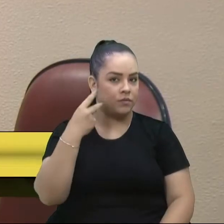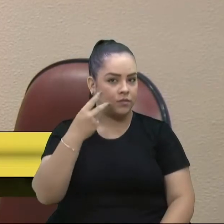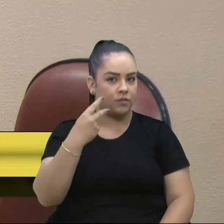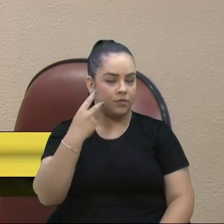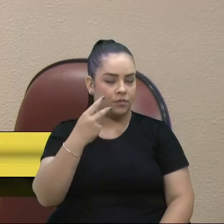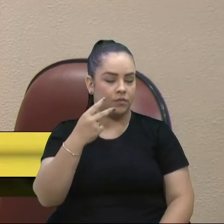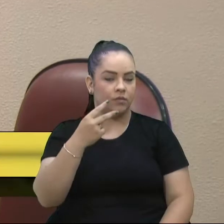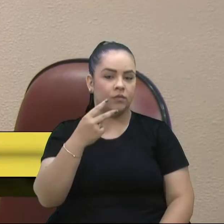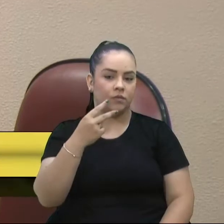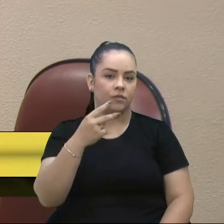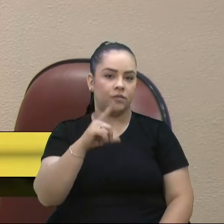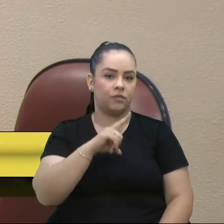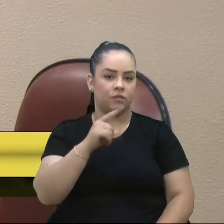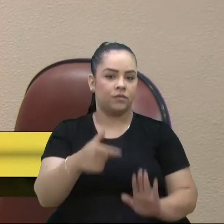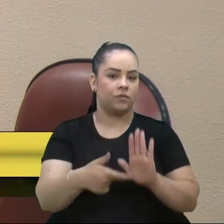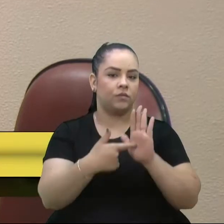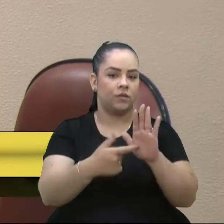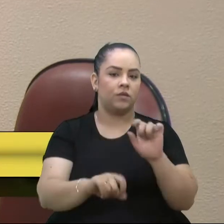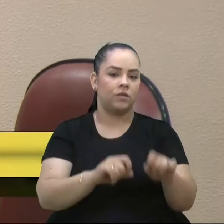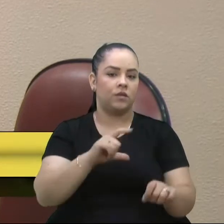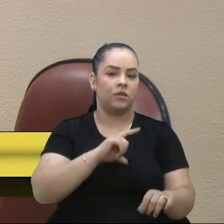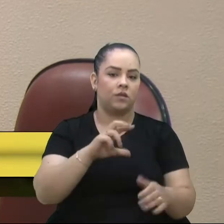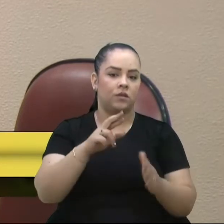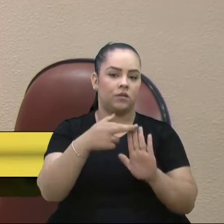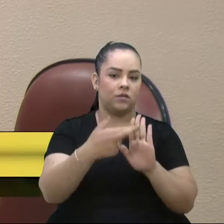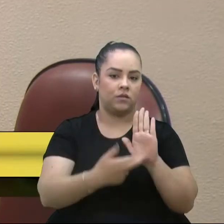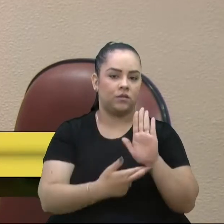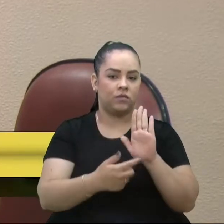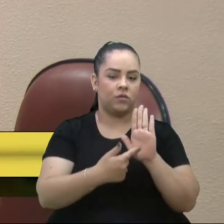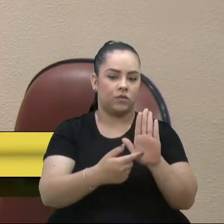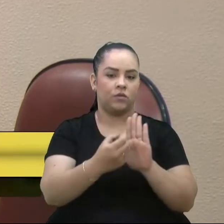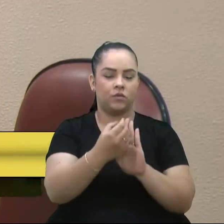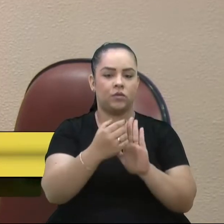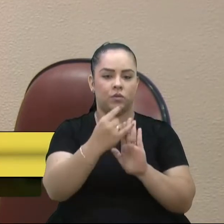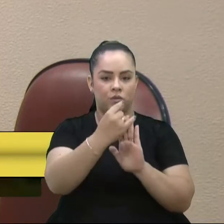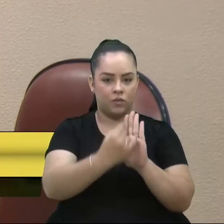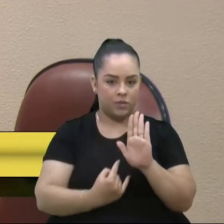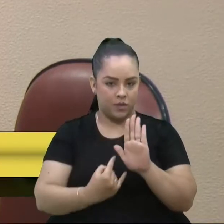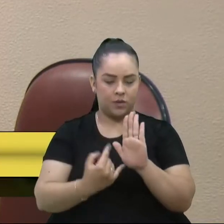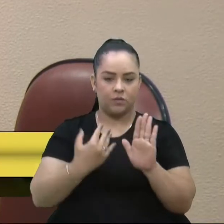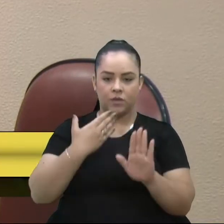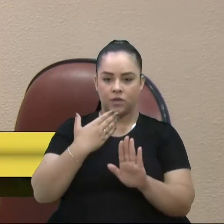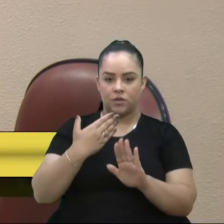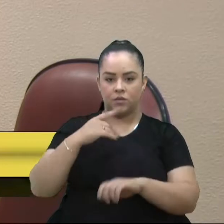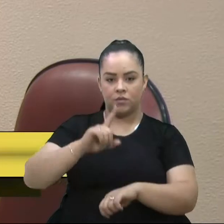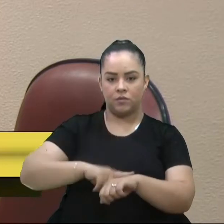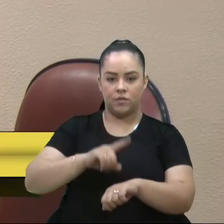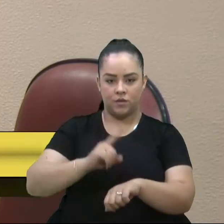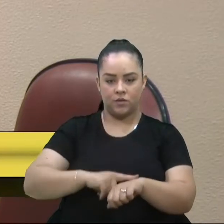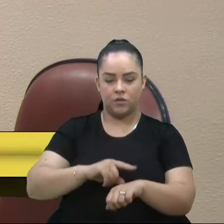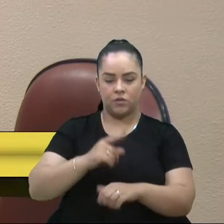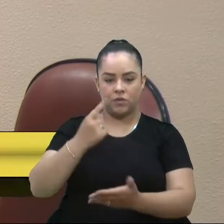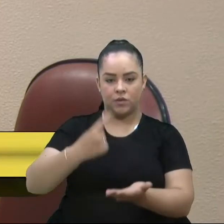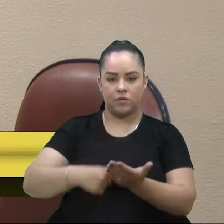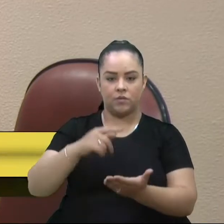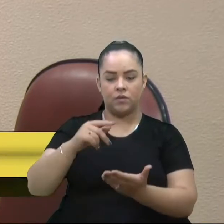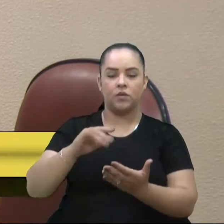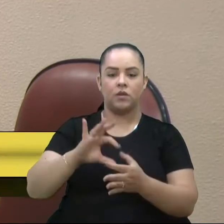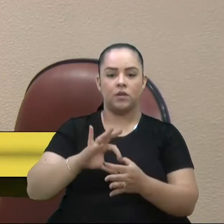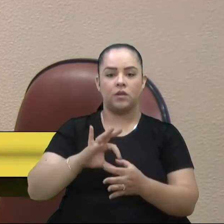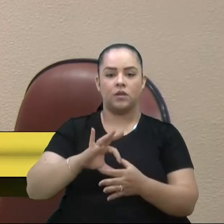subscreve, observadas as normas regimentais, vem por meio do presente documento solicitar o espaço do Acordo de Lideranças para a SCAM,